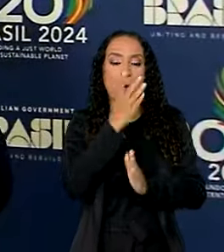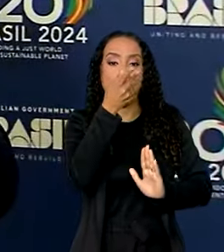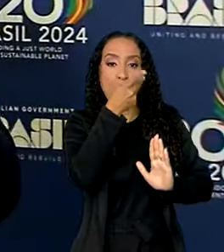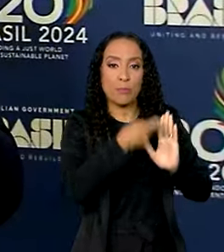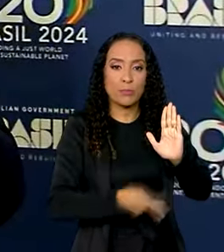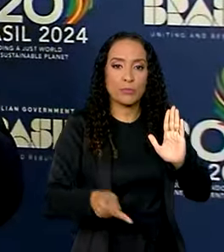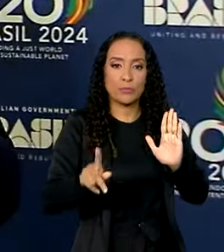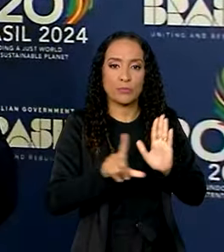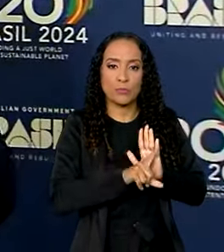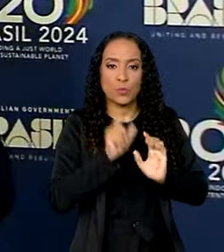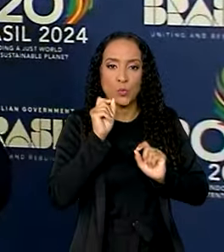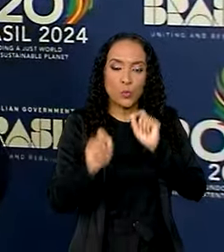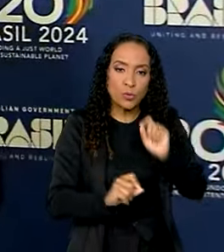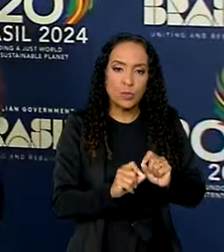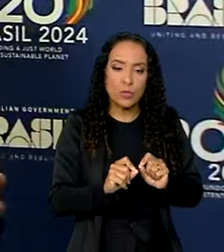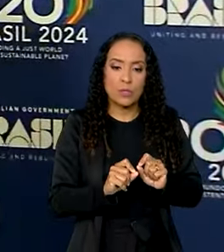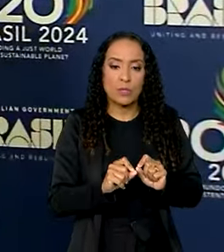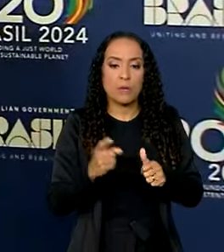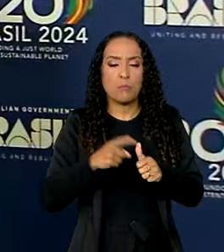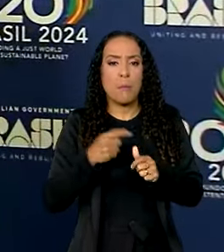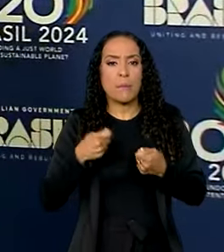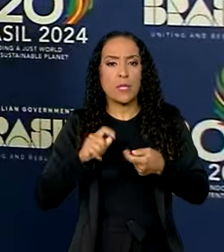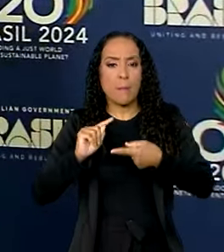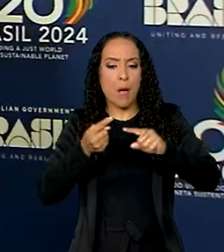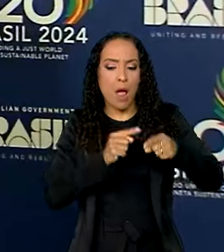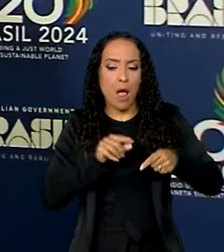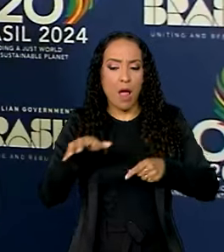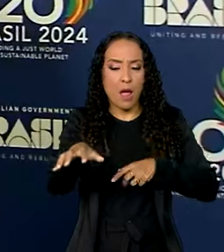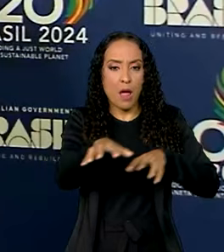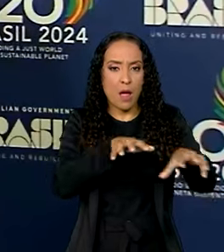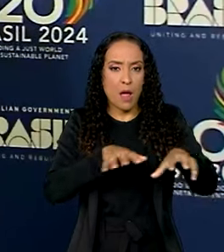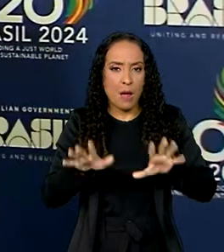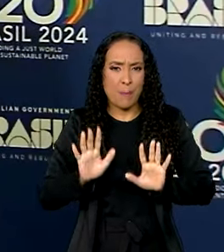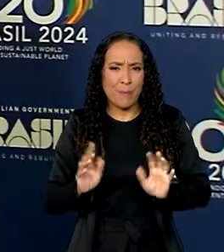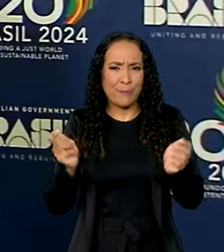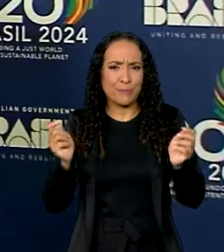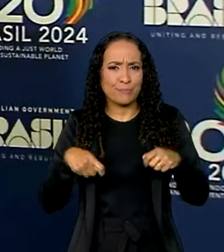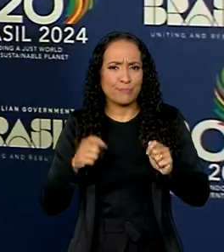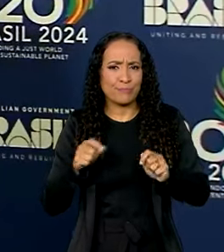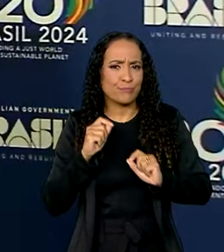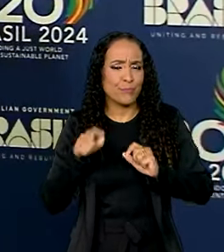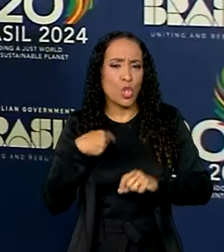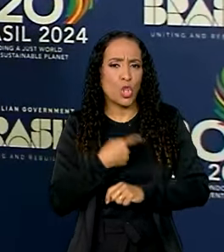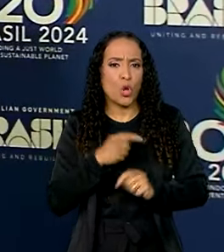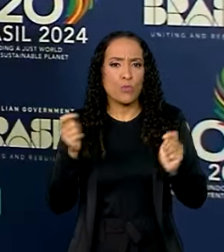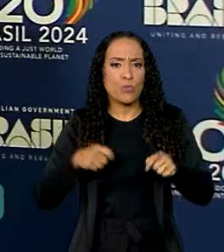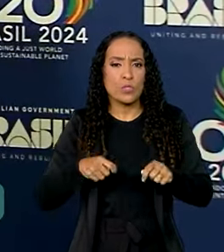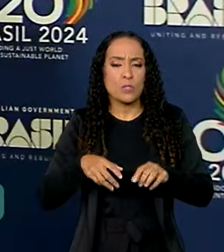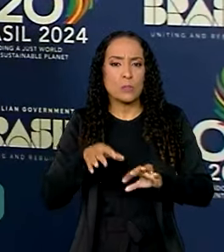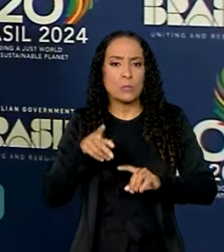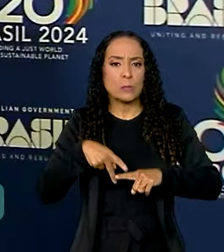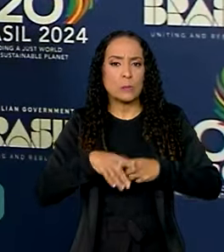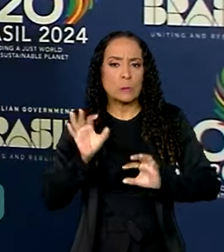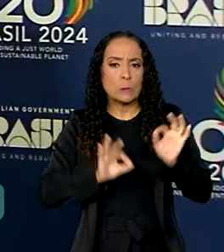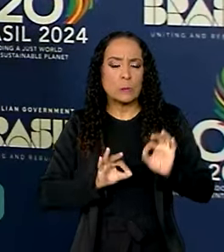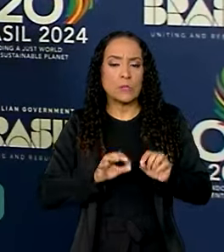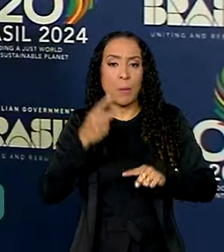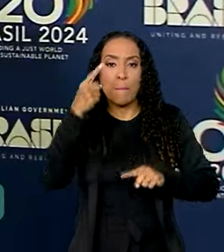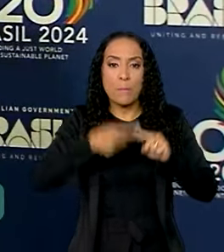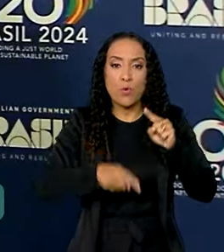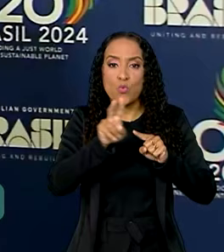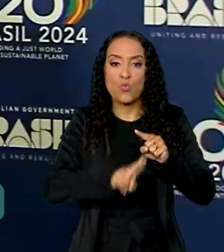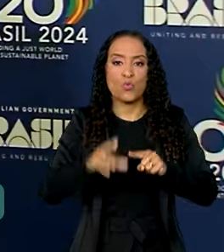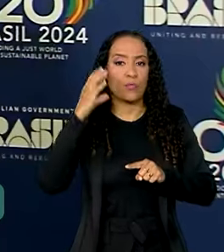projeto que, primeiro que seja dialogado com os setores, mas que a gente possa regular e proibir